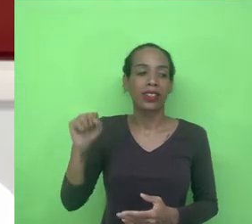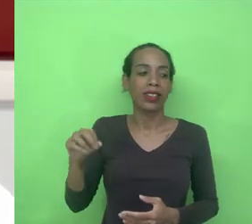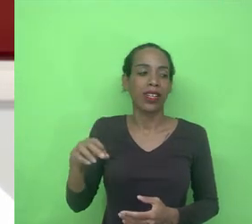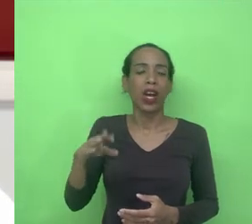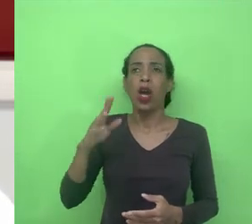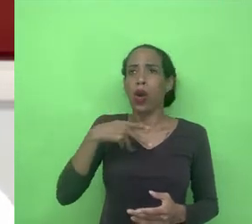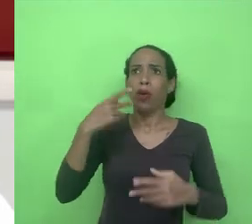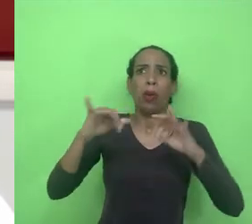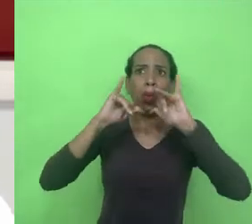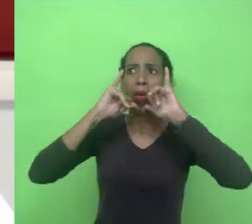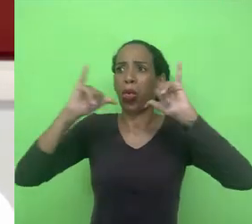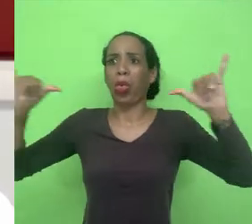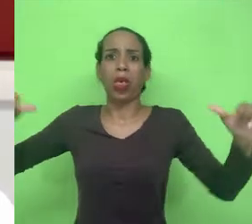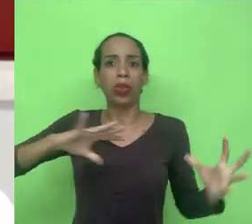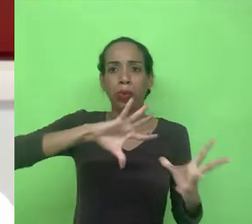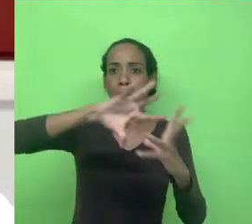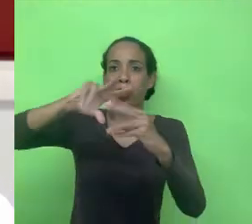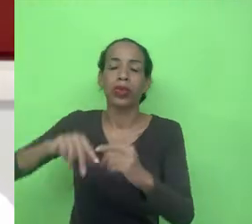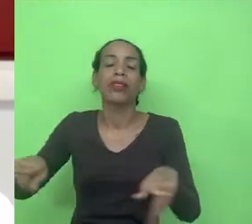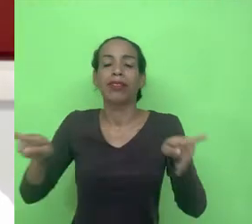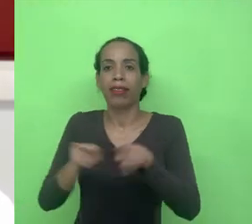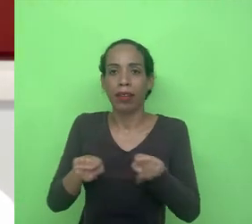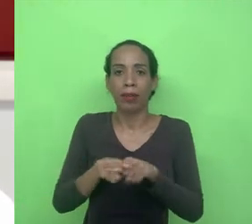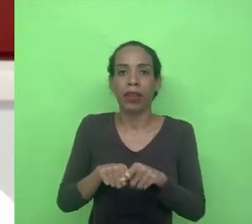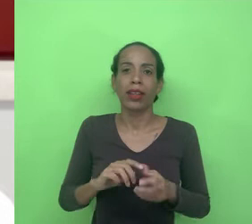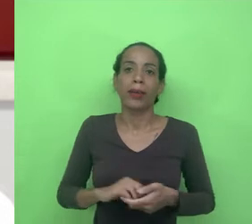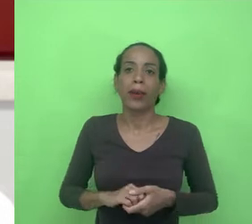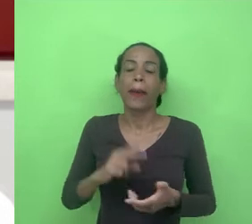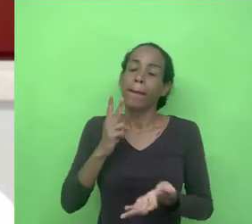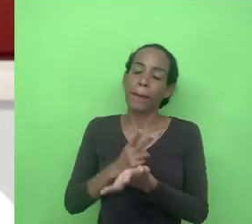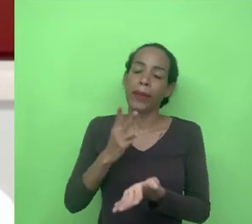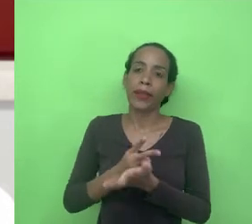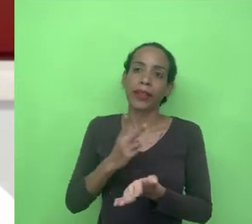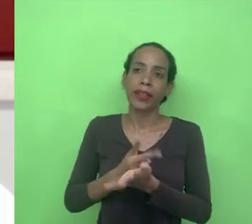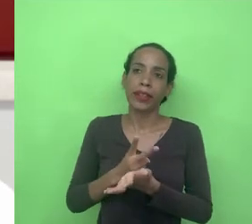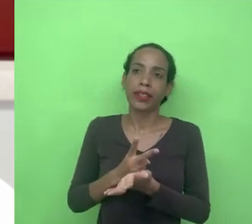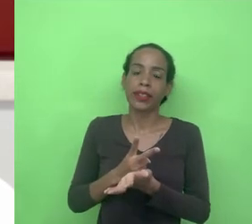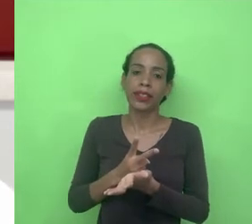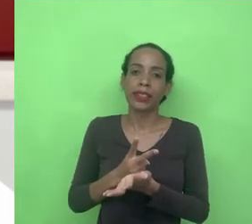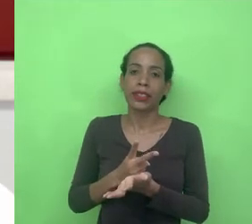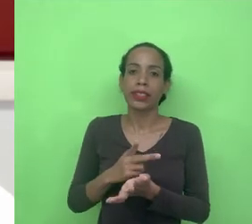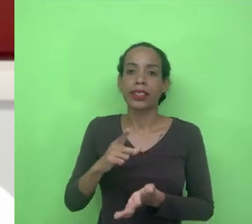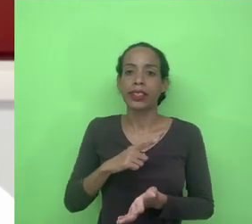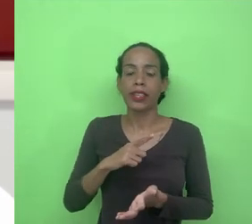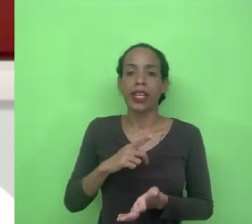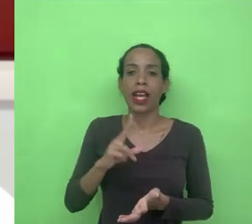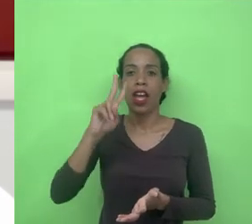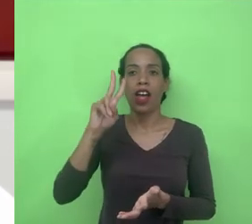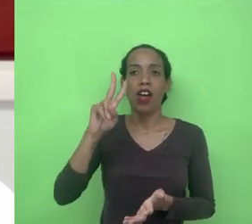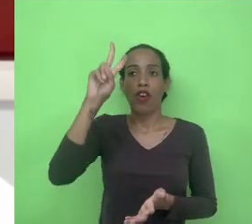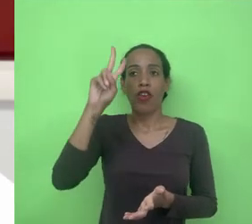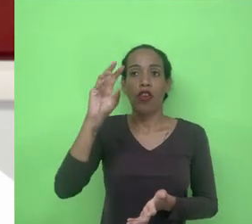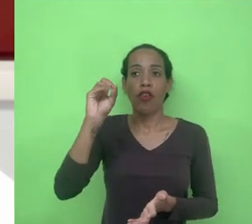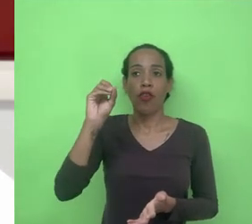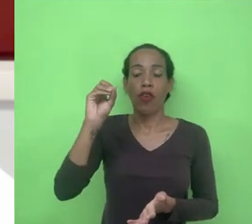também da mesma forma que a Volkswagen que